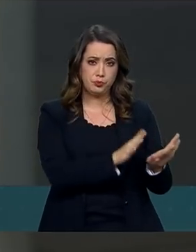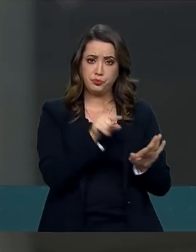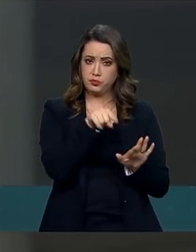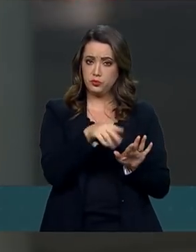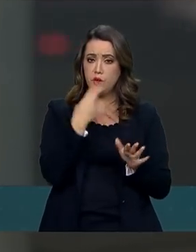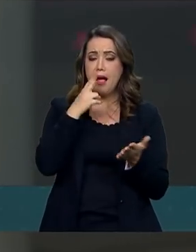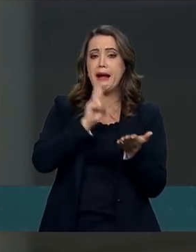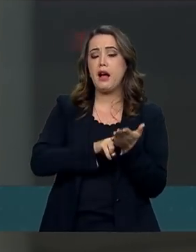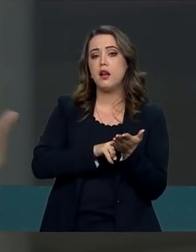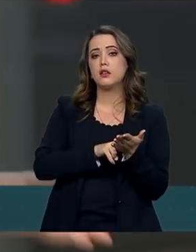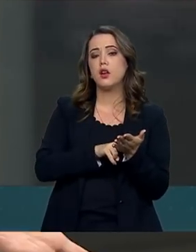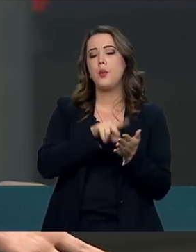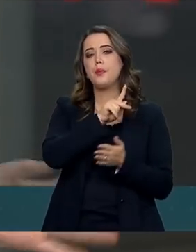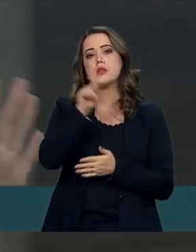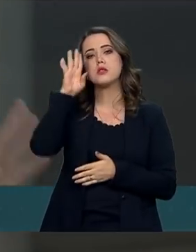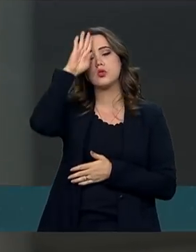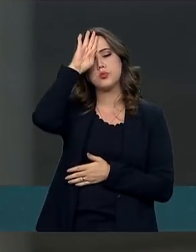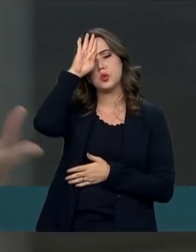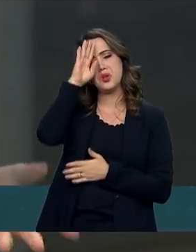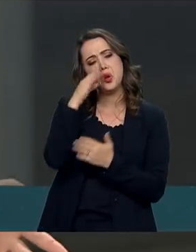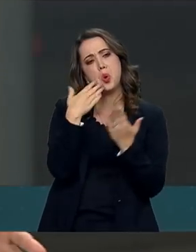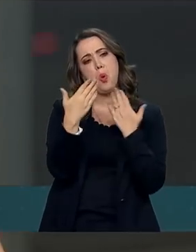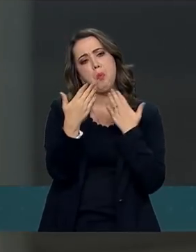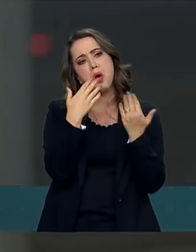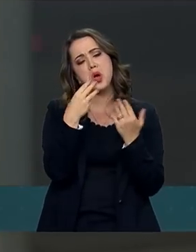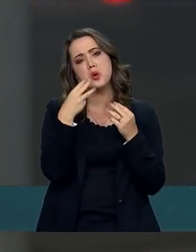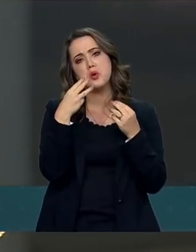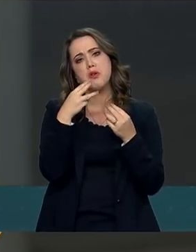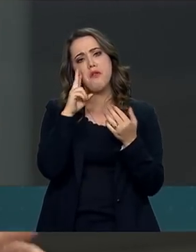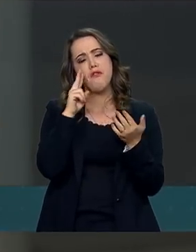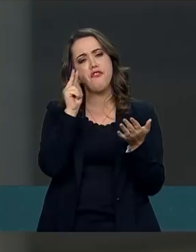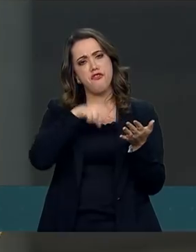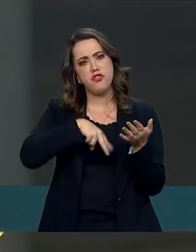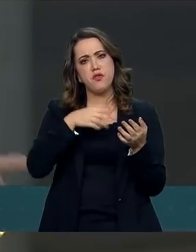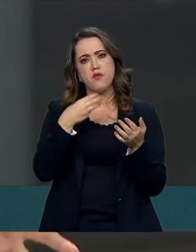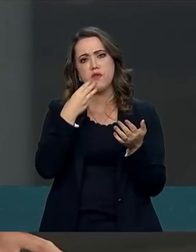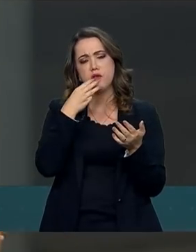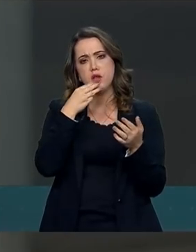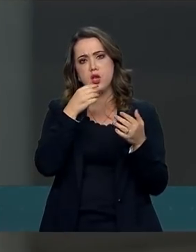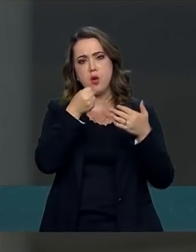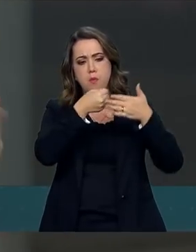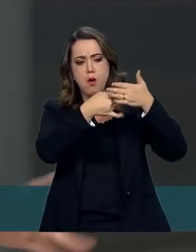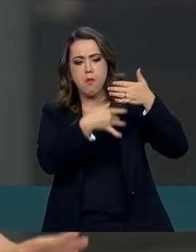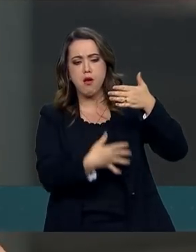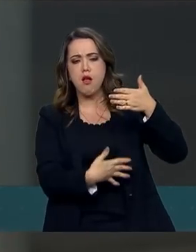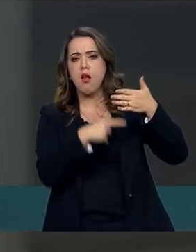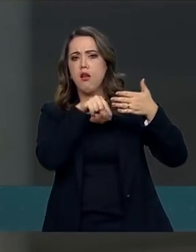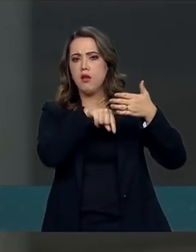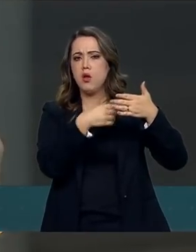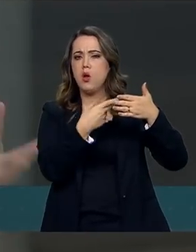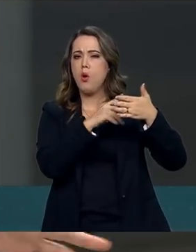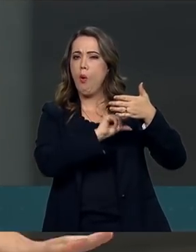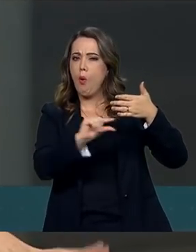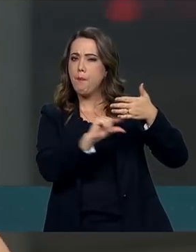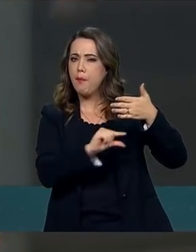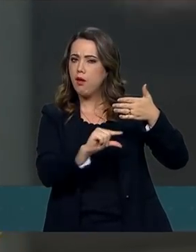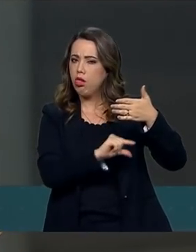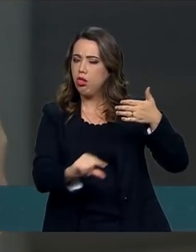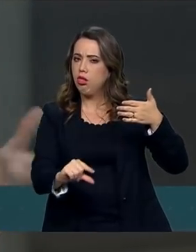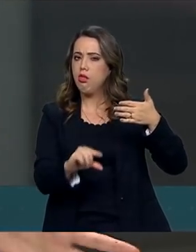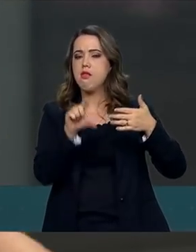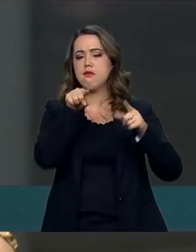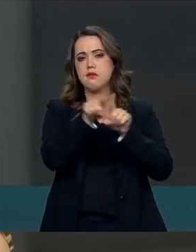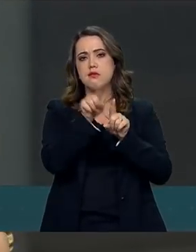comentários que compararam a mensagem a cartas de renúncia de outros presidentes, como as usadas por